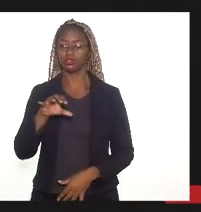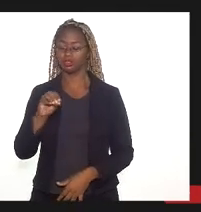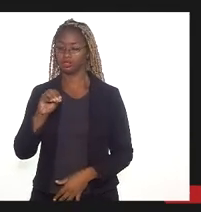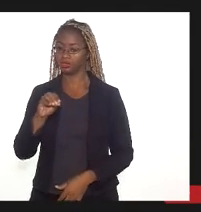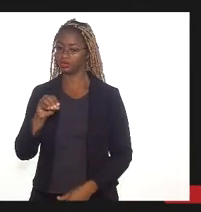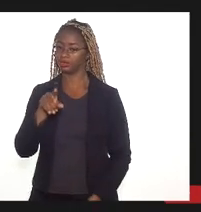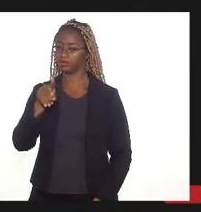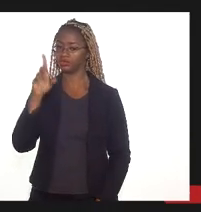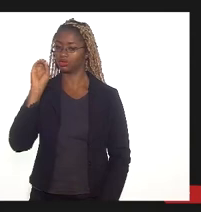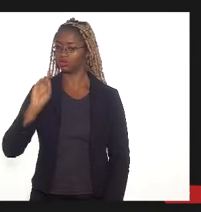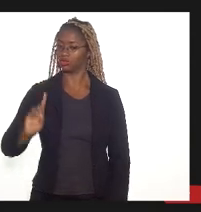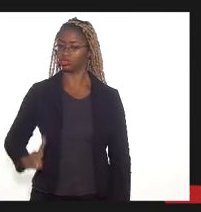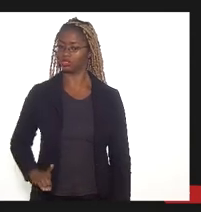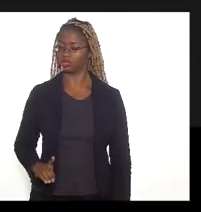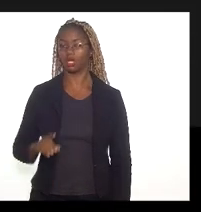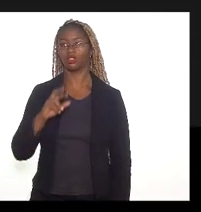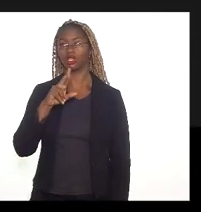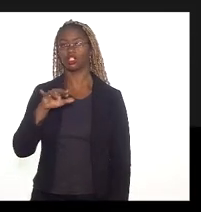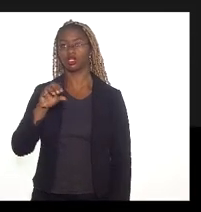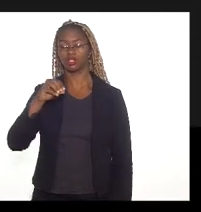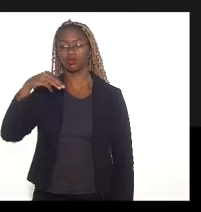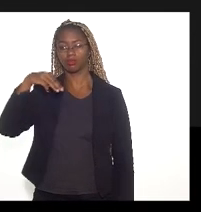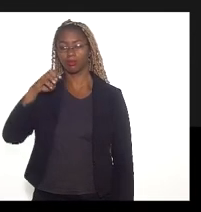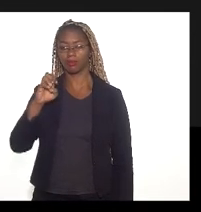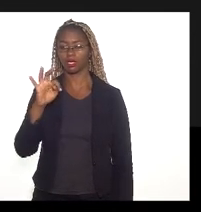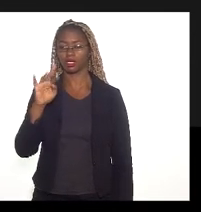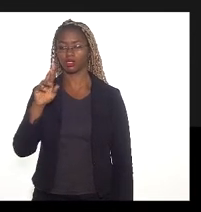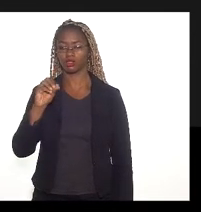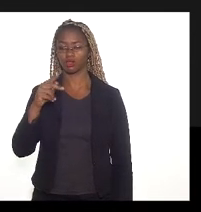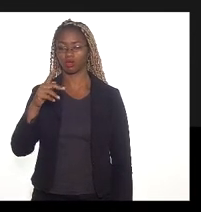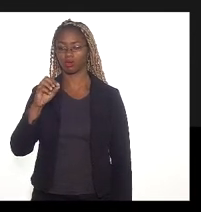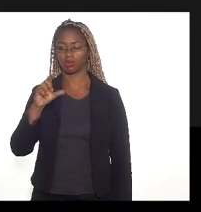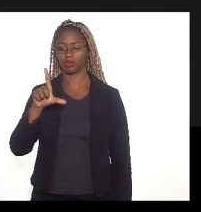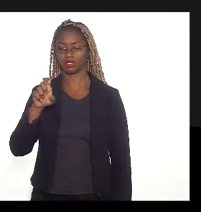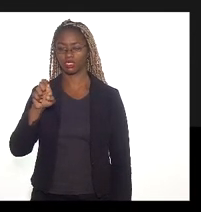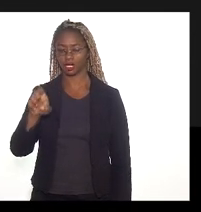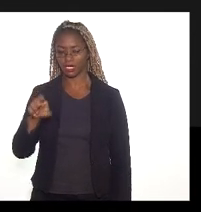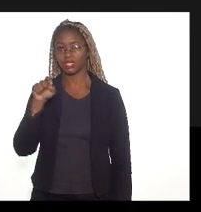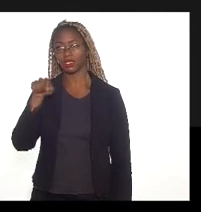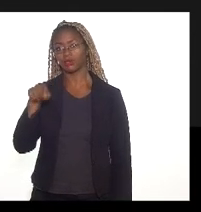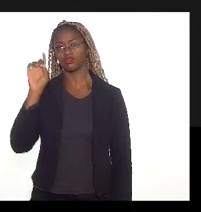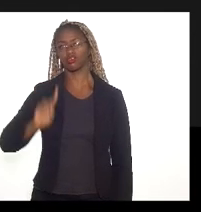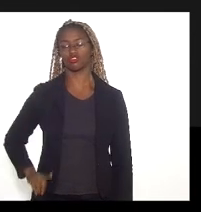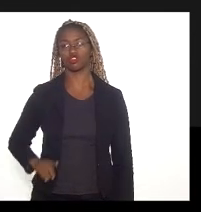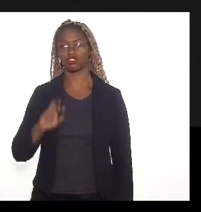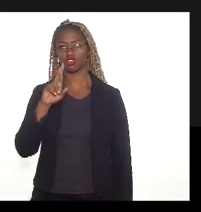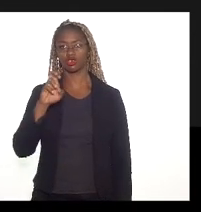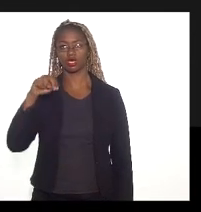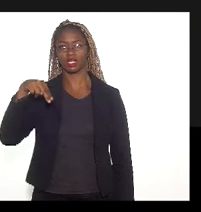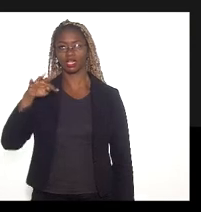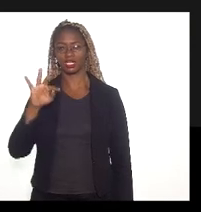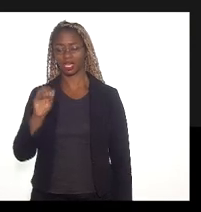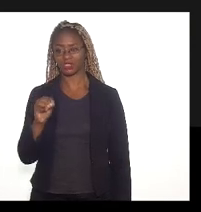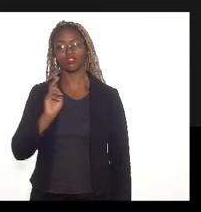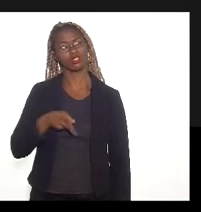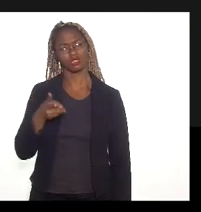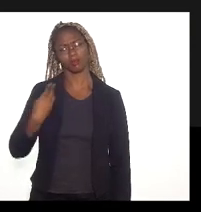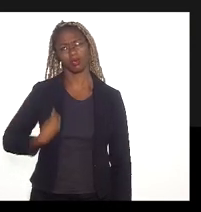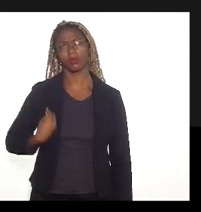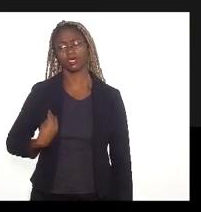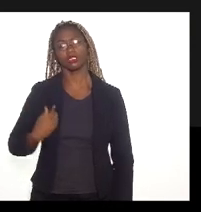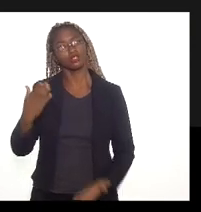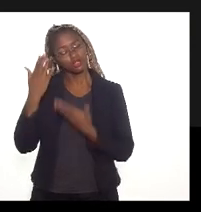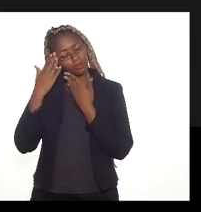figura de seu dirigente, Tobinado Santoro, sempre presente às audiências da comissão da região metropolitana. Muito obrigado.